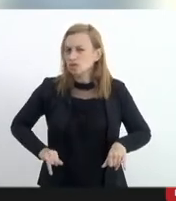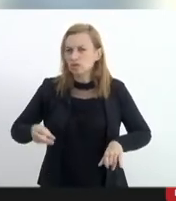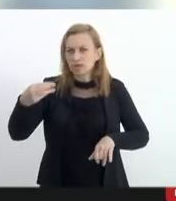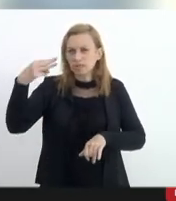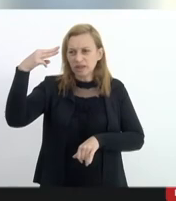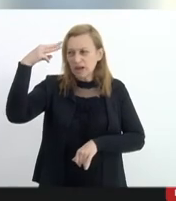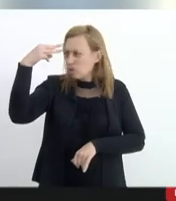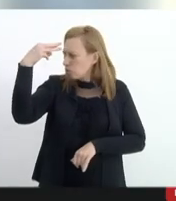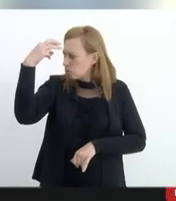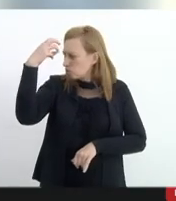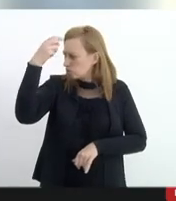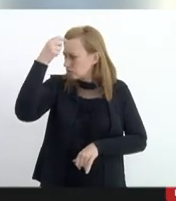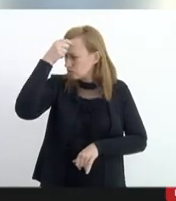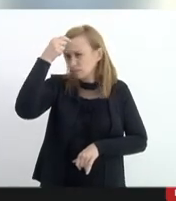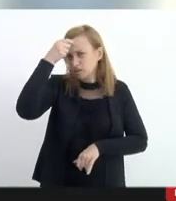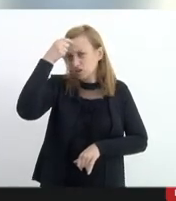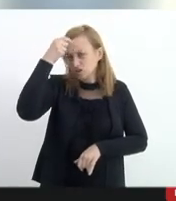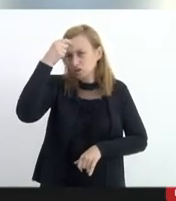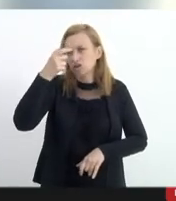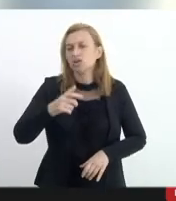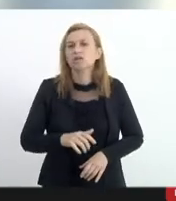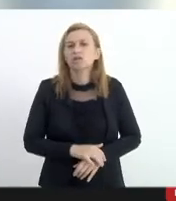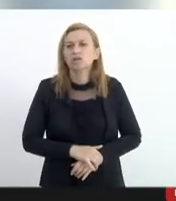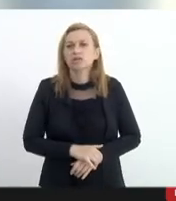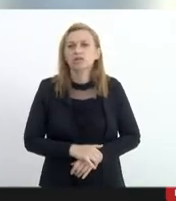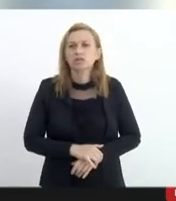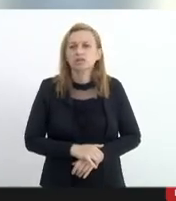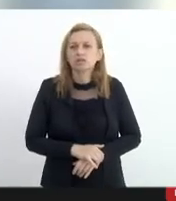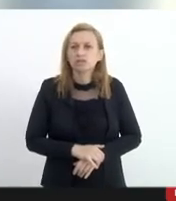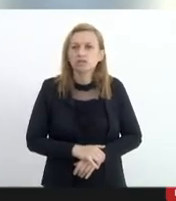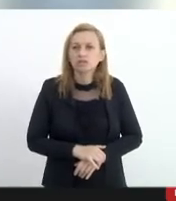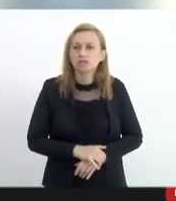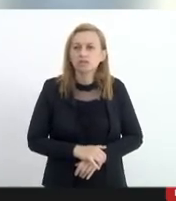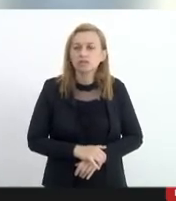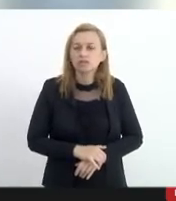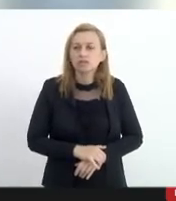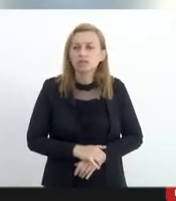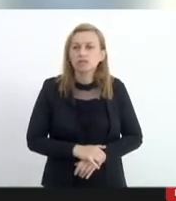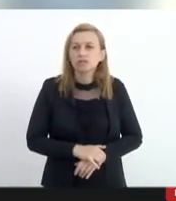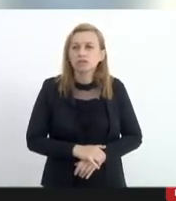setembro amarelo se não me engano certo e